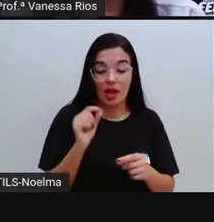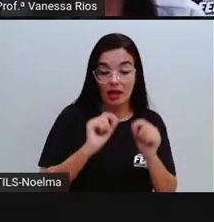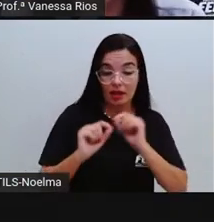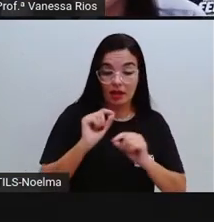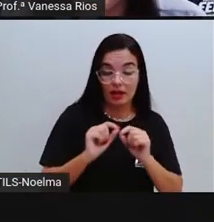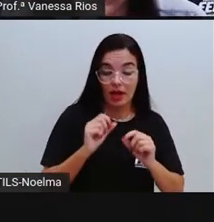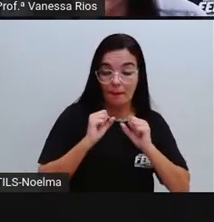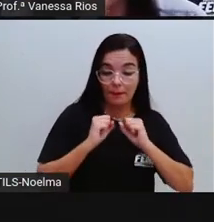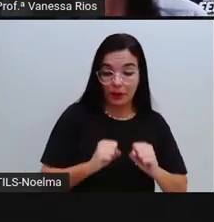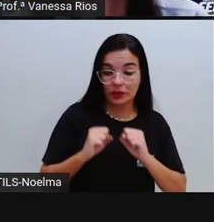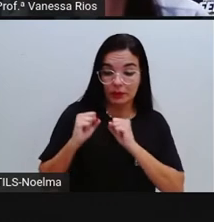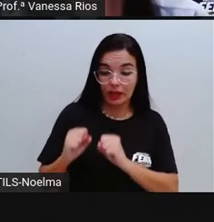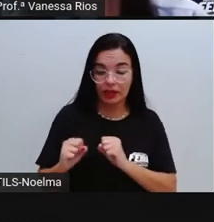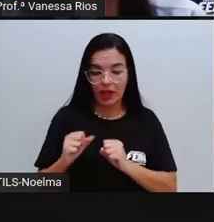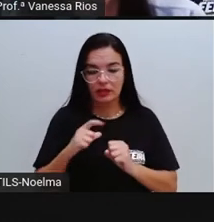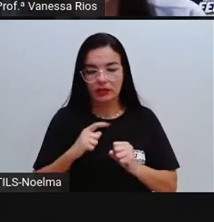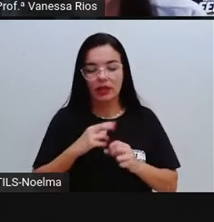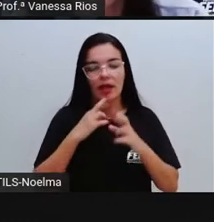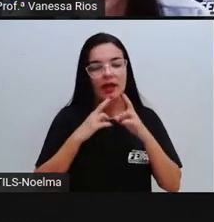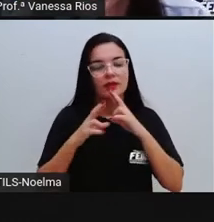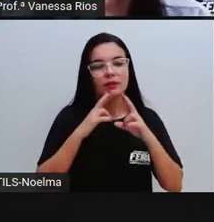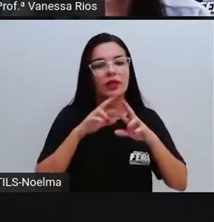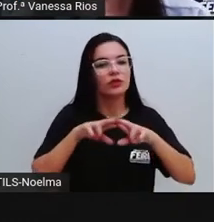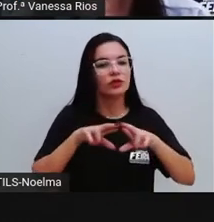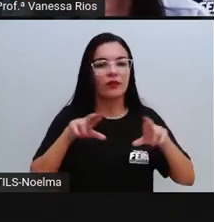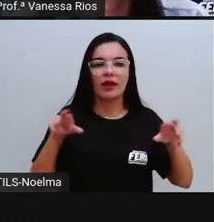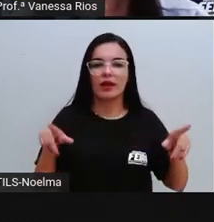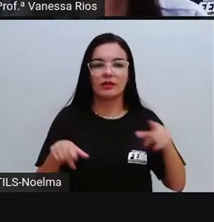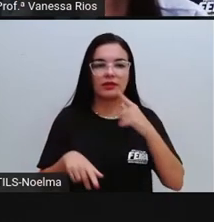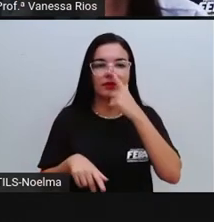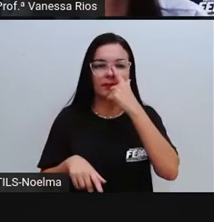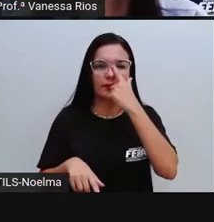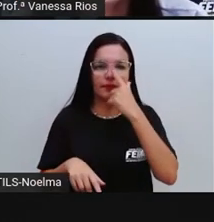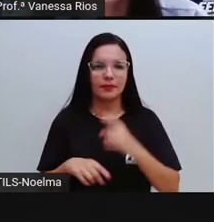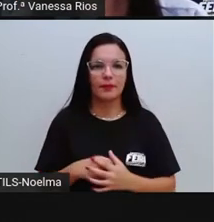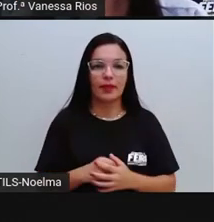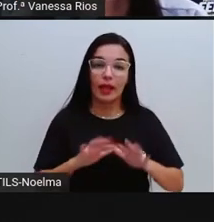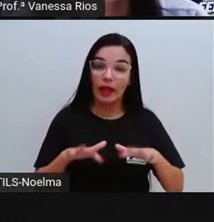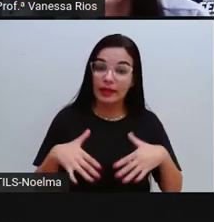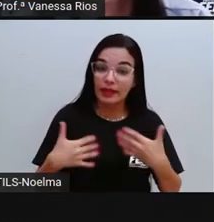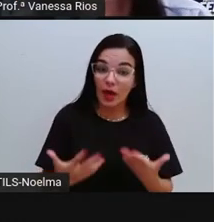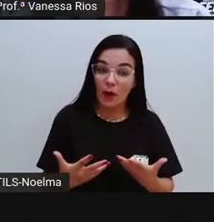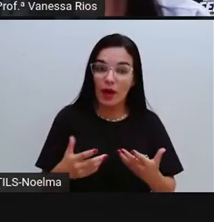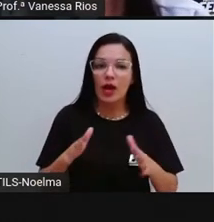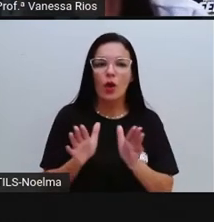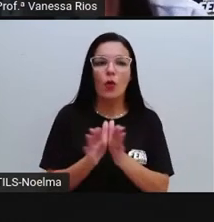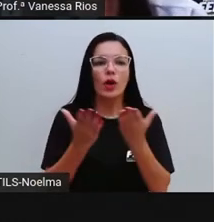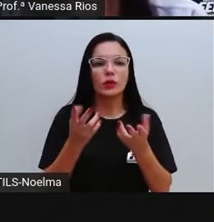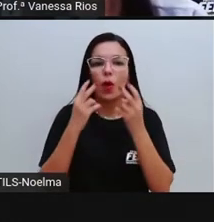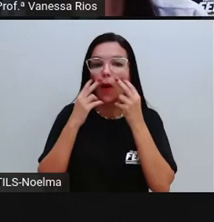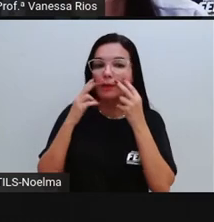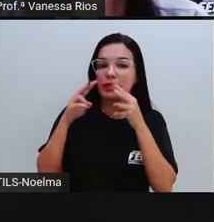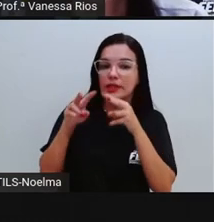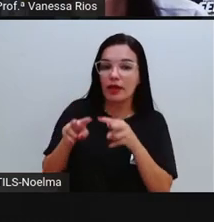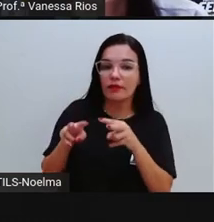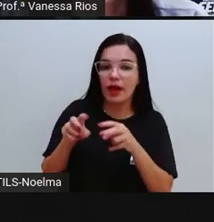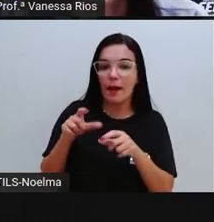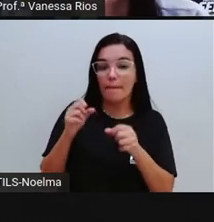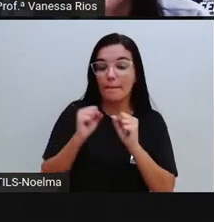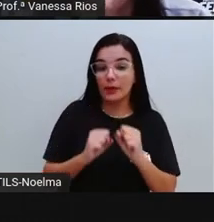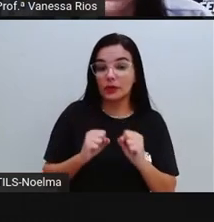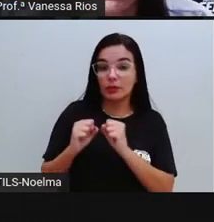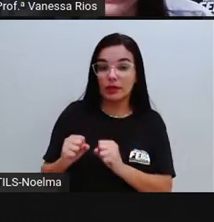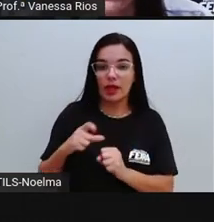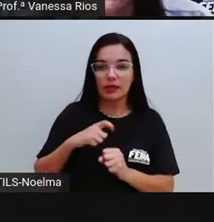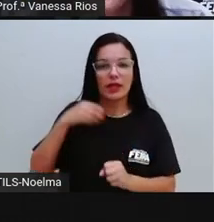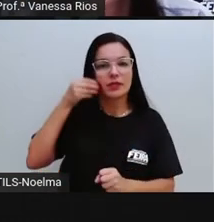possibilidades de resultados diferentes. Assim, ao observar as possibilidades de